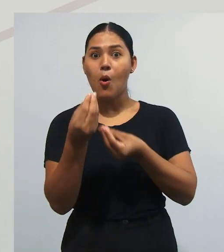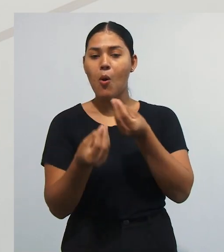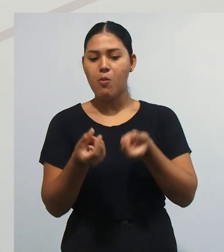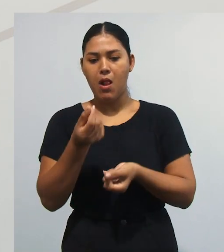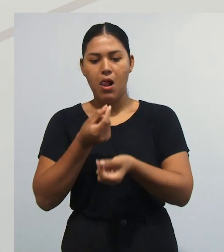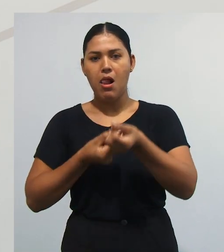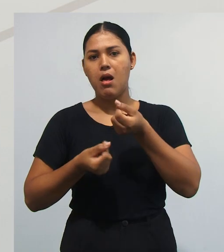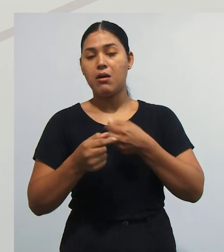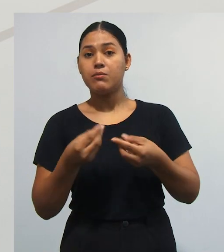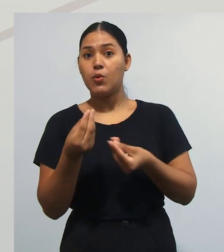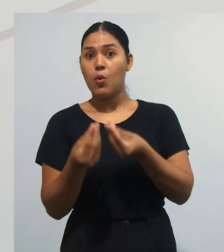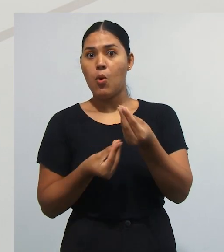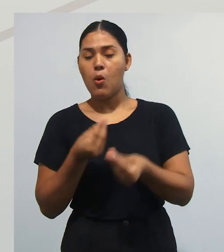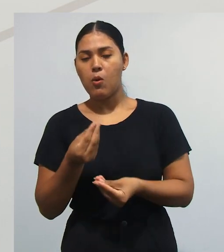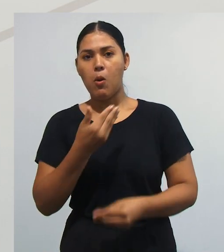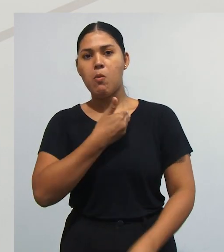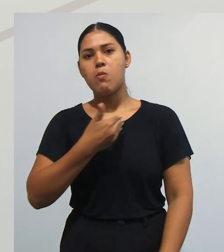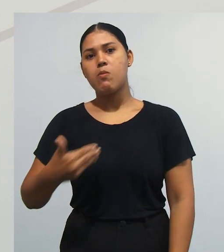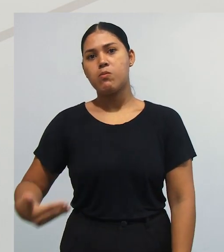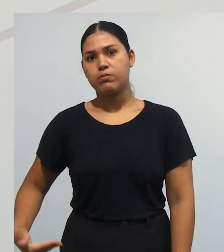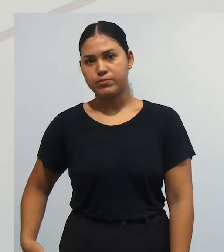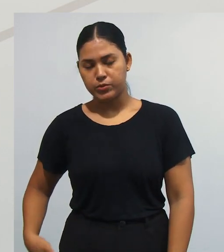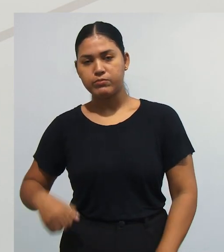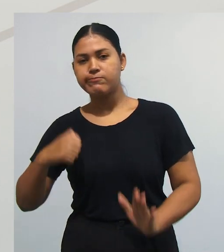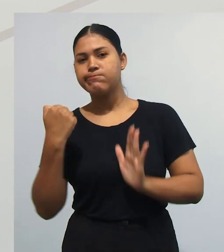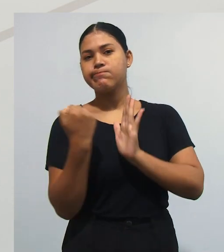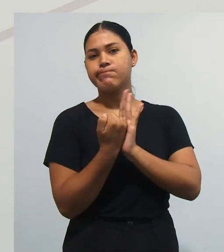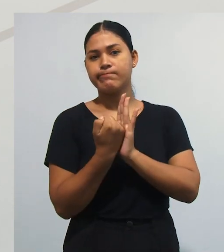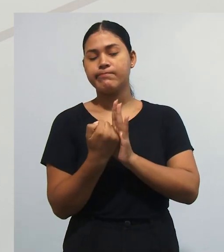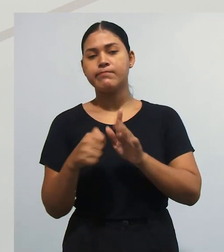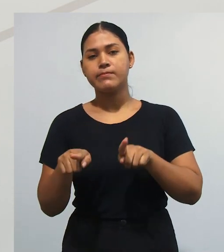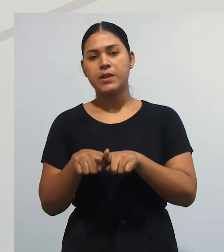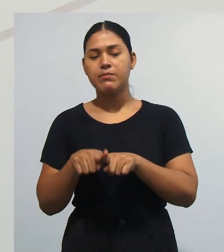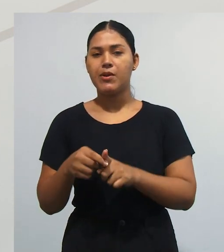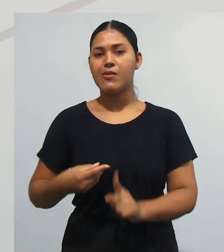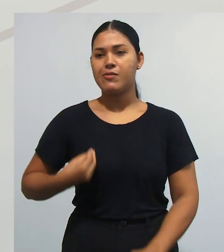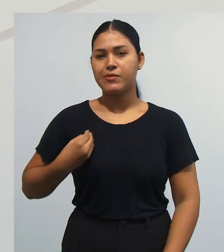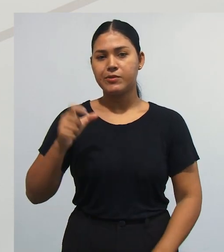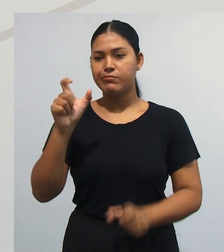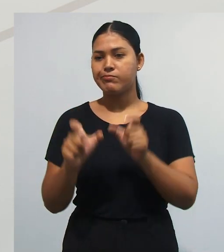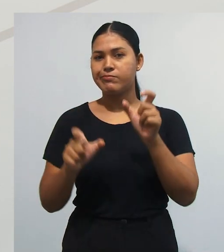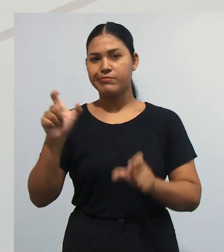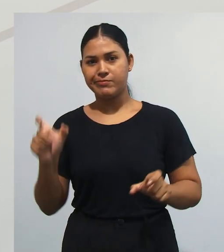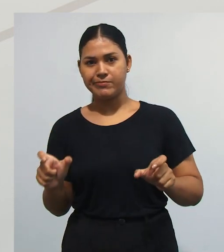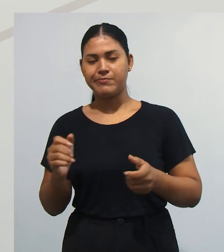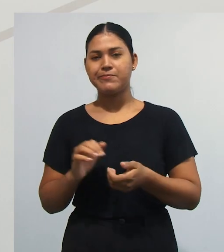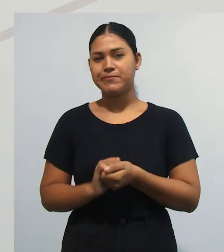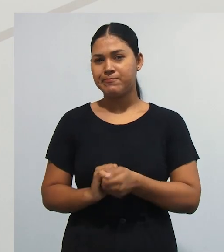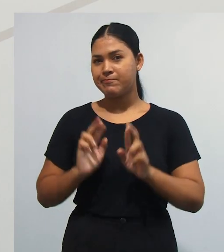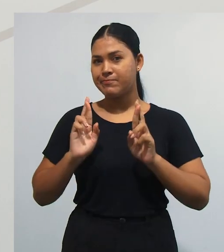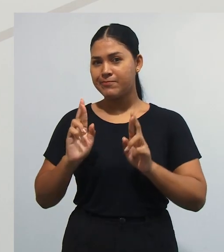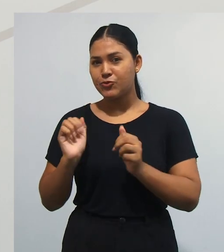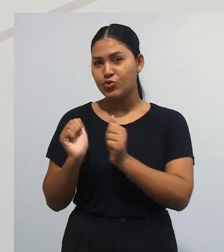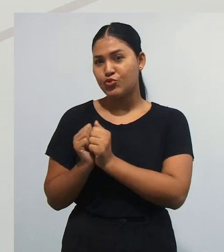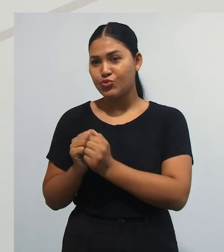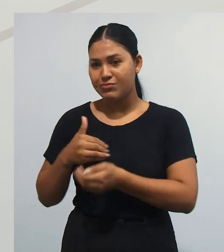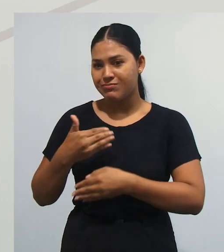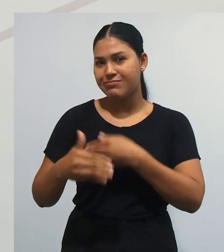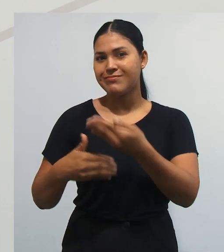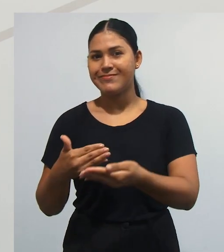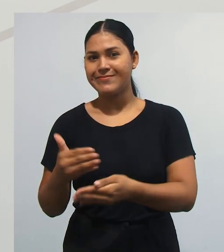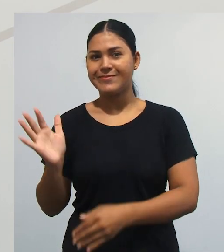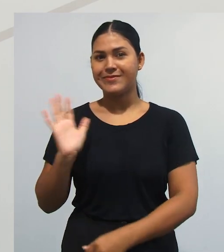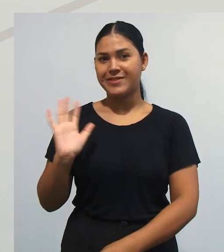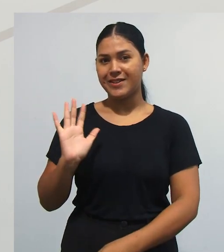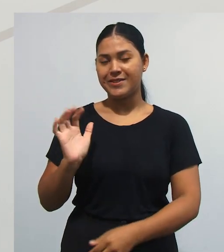economia funciona, como isso afeta o setor público e como isso afeta a sua vida, na realidade, no dia a dia. Aguardo você para as nossas próximas